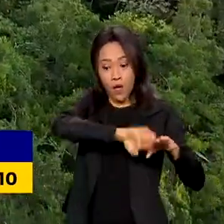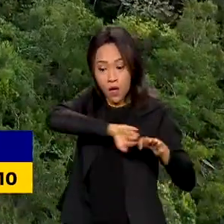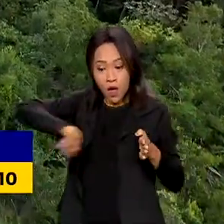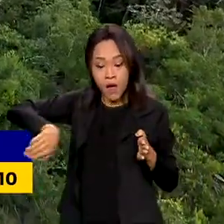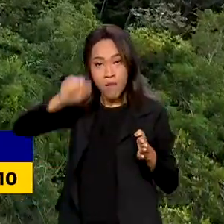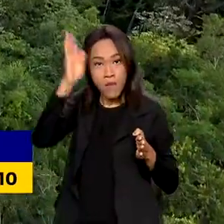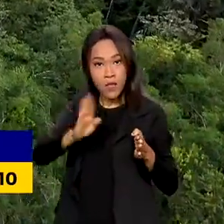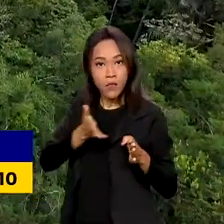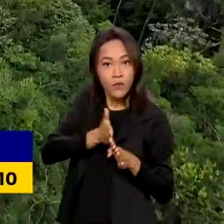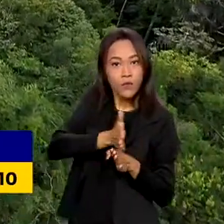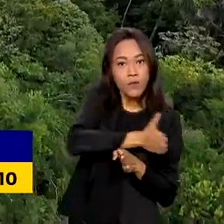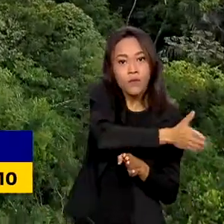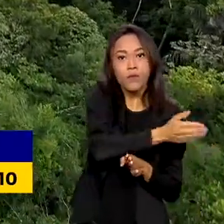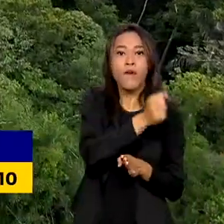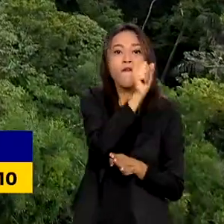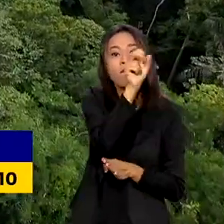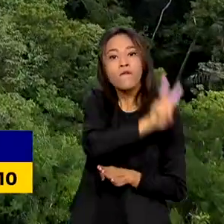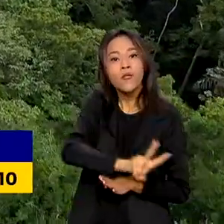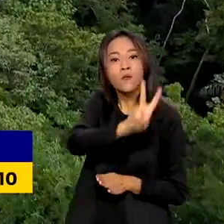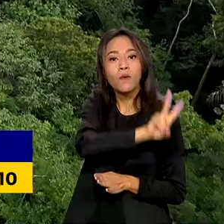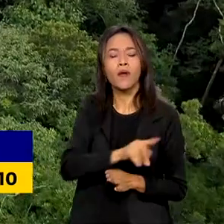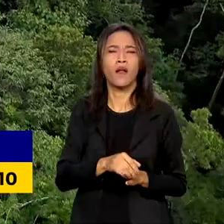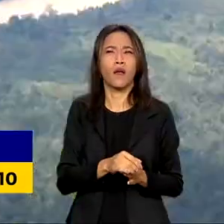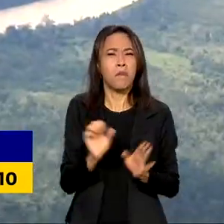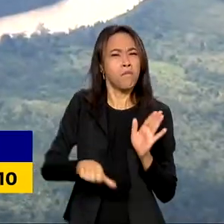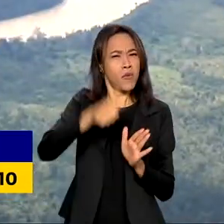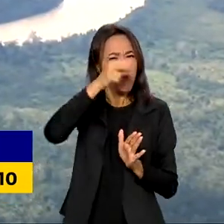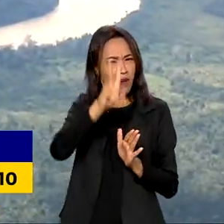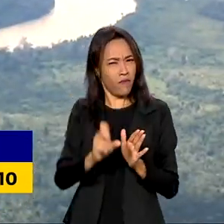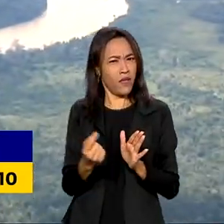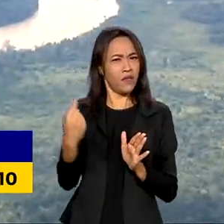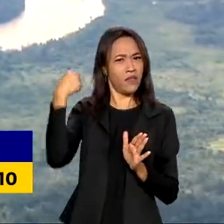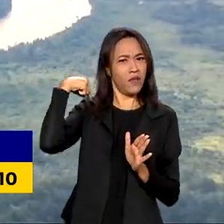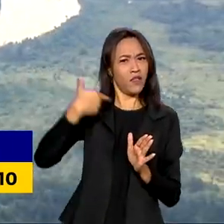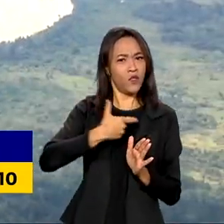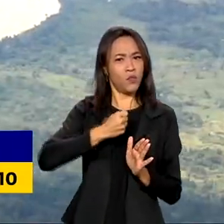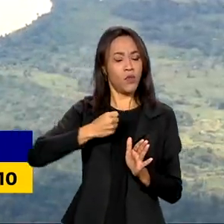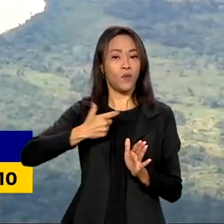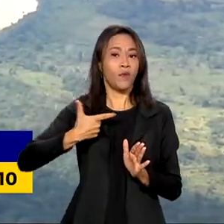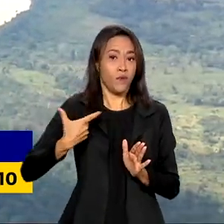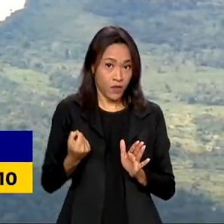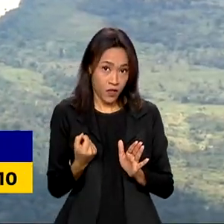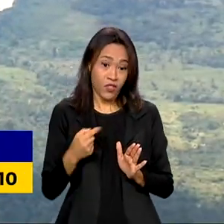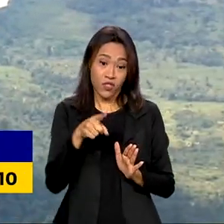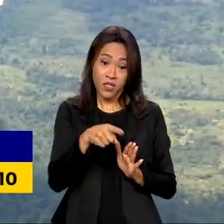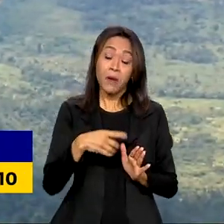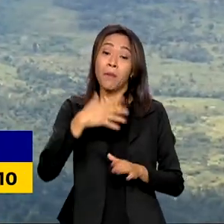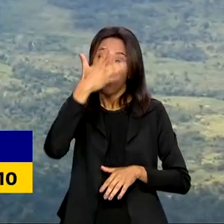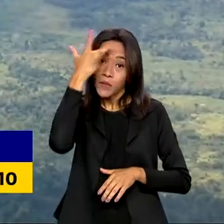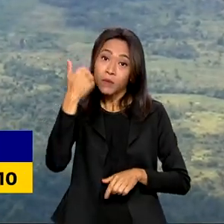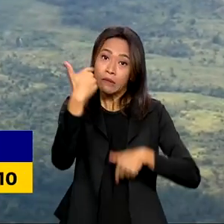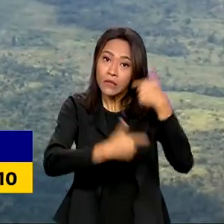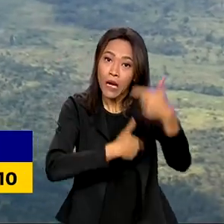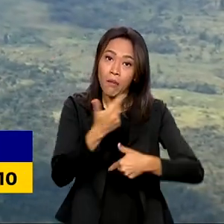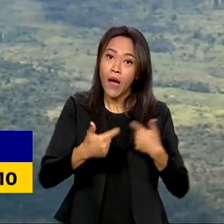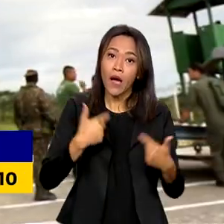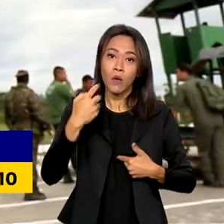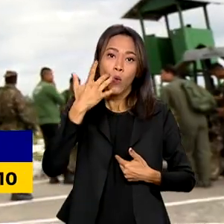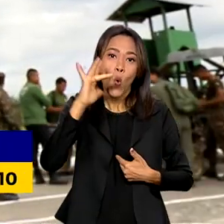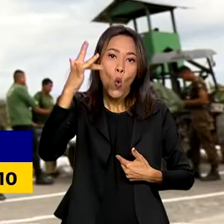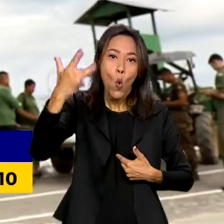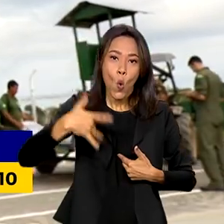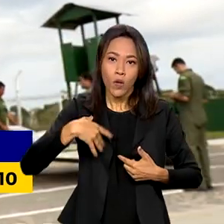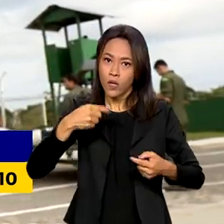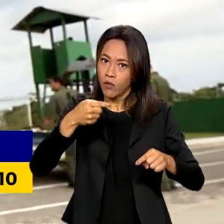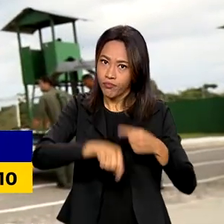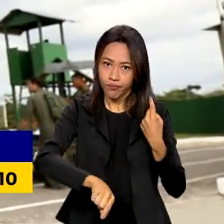Venezuela. Pela primeira vez desde 2020, os alertas de novos garimpos ilegais na região foram zerados.